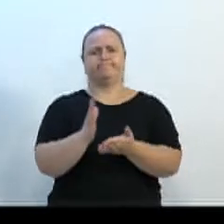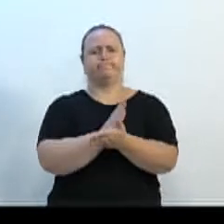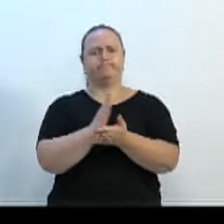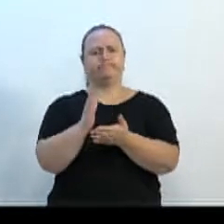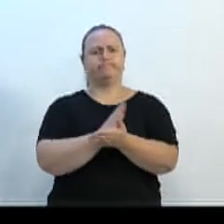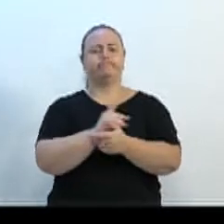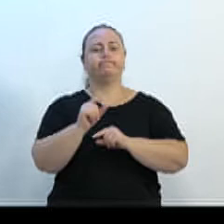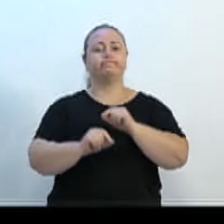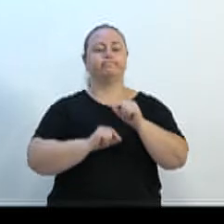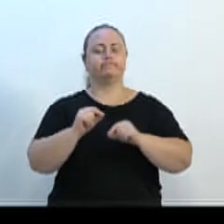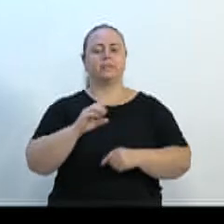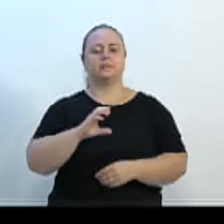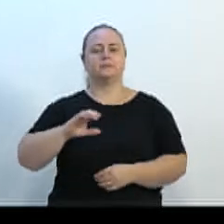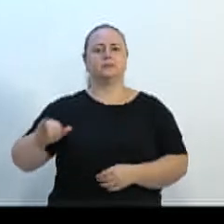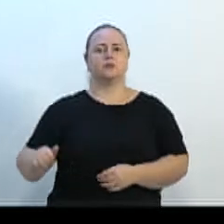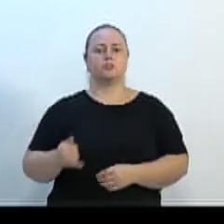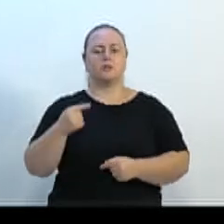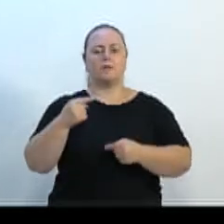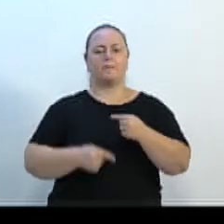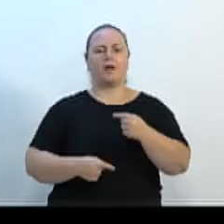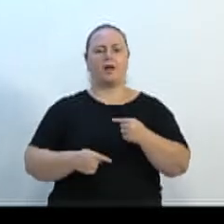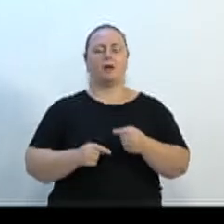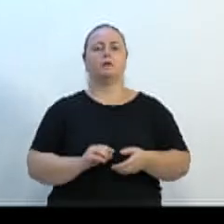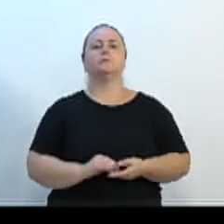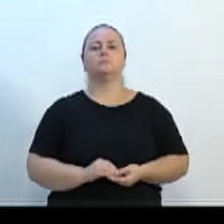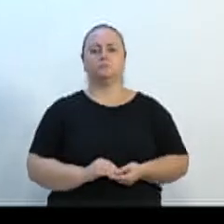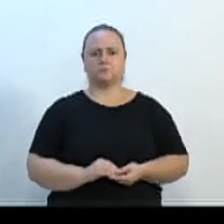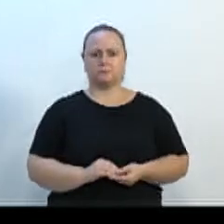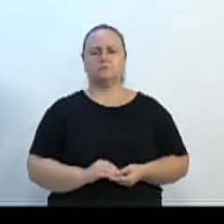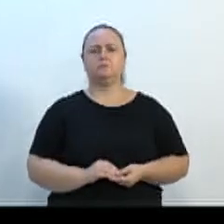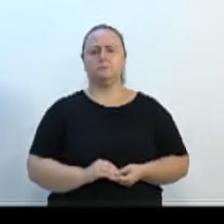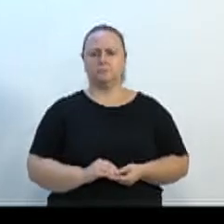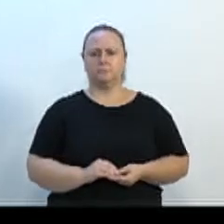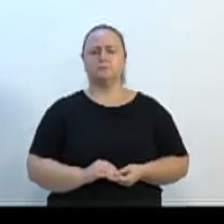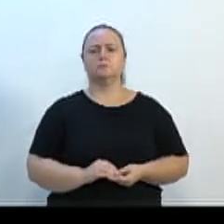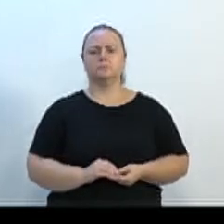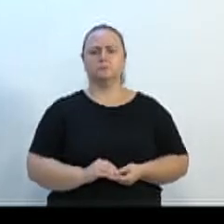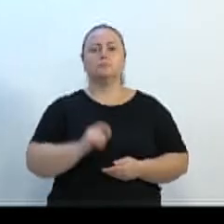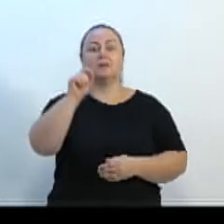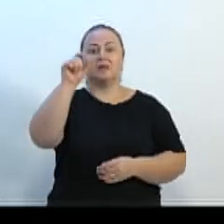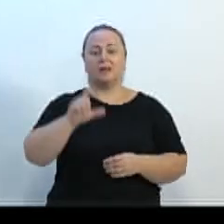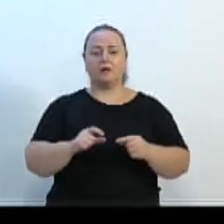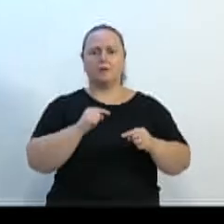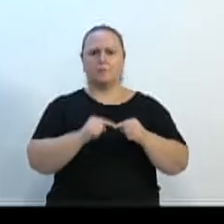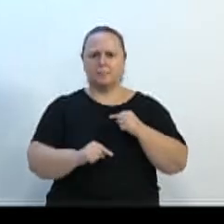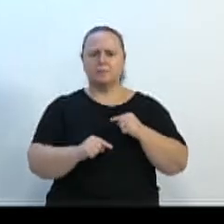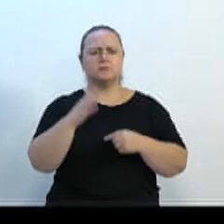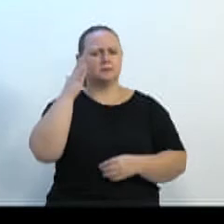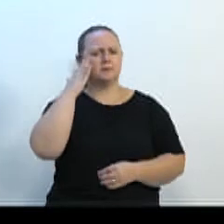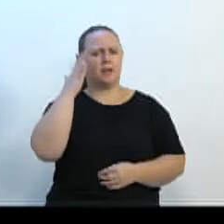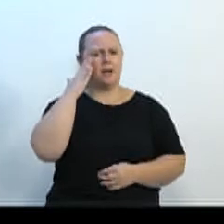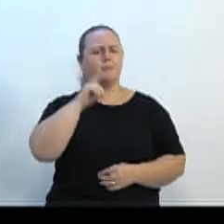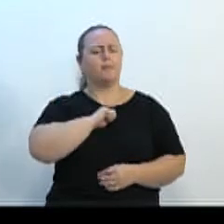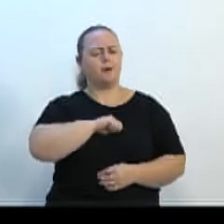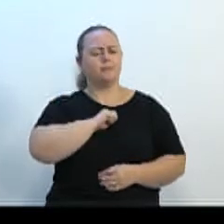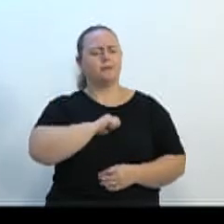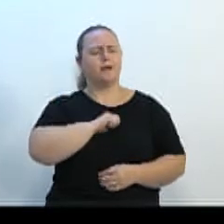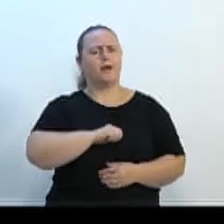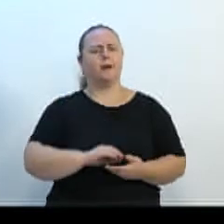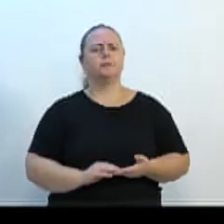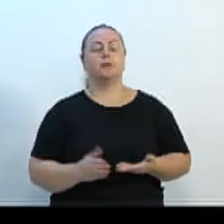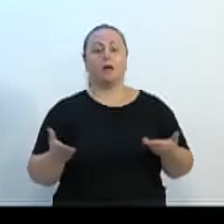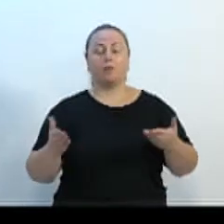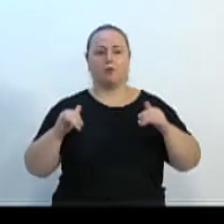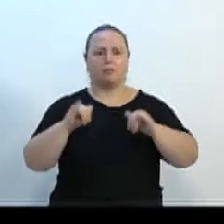CCJ e votaram contra. Quem votou contra? Vou deixar bem claro aqui, vereadorito. Quem votou contra sabe o que estou falando. Eu vejo maldade, porque aí agora está a campanha